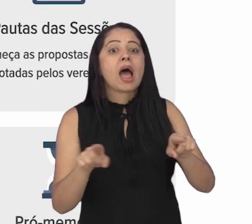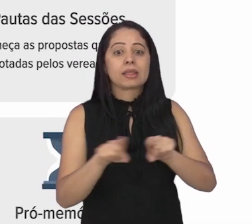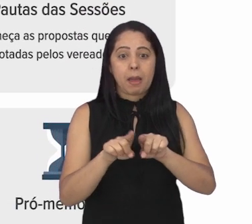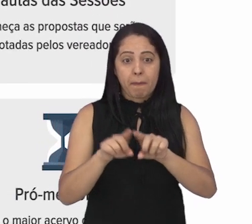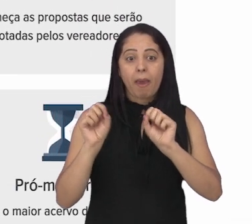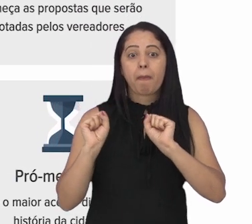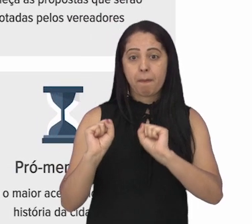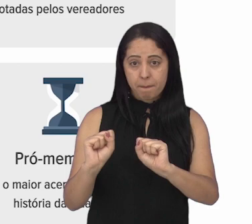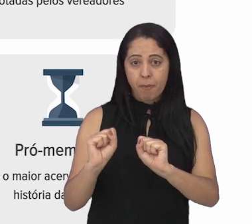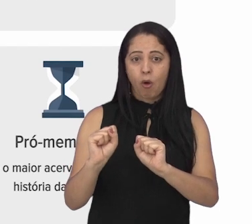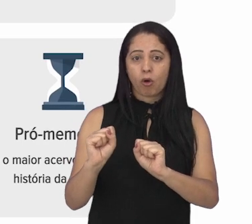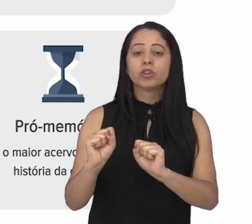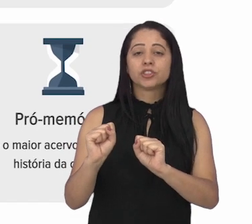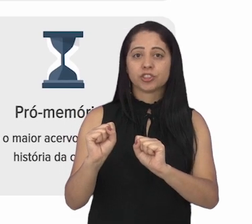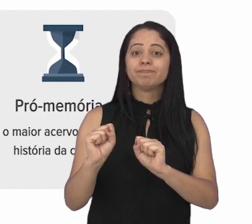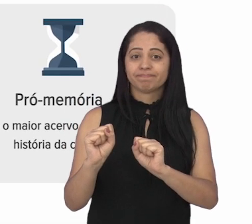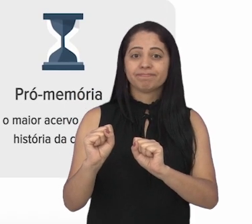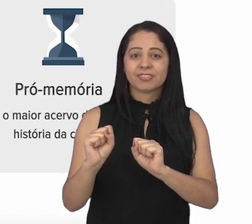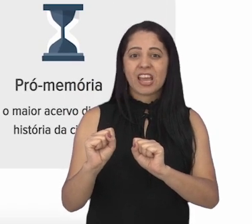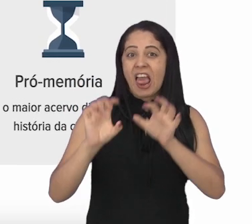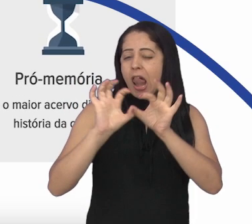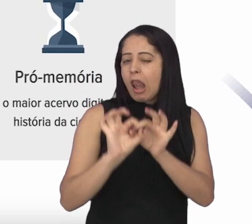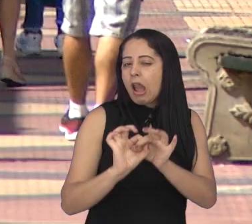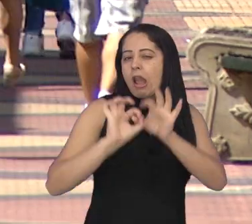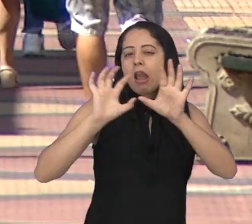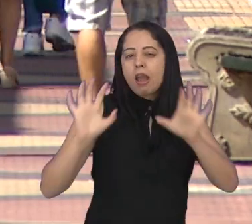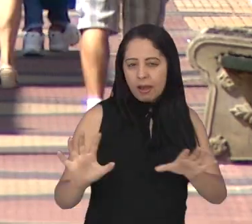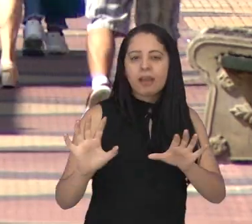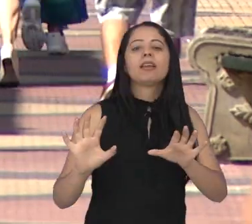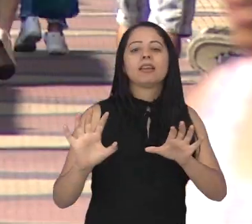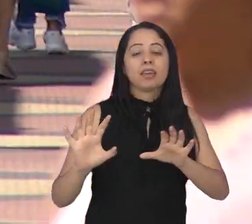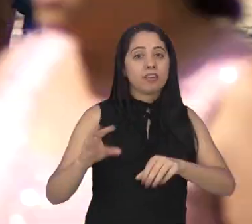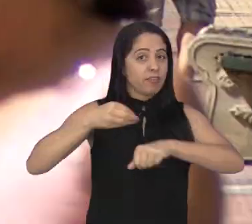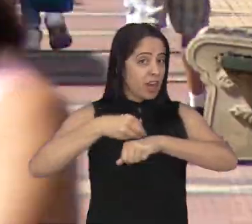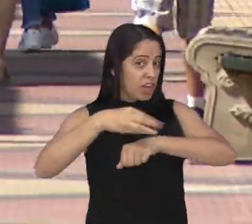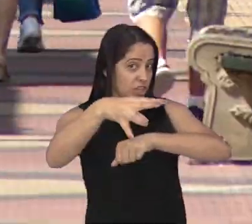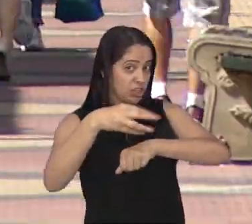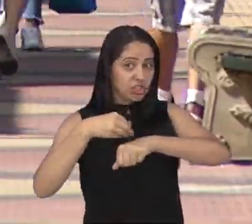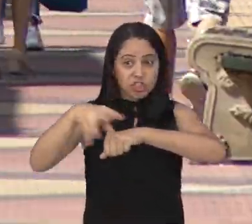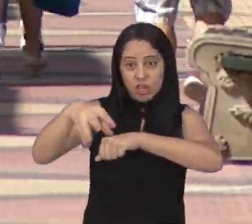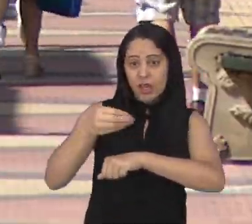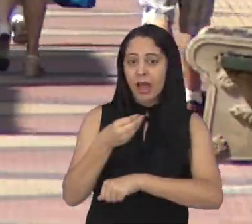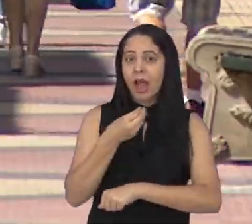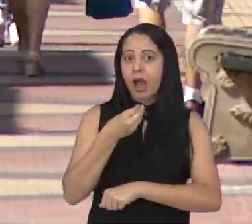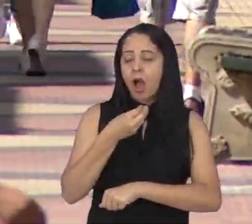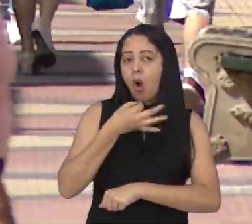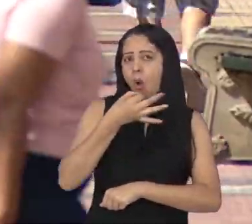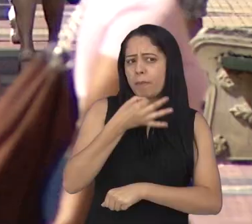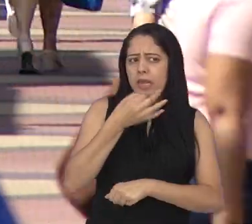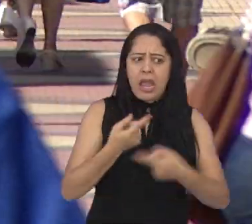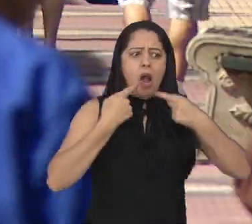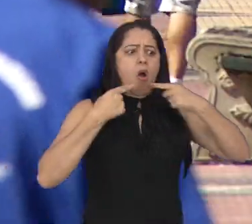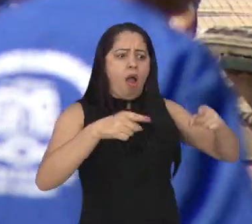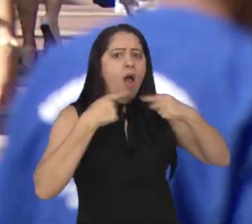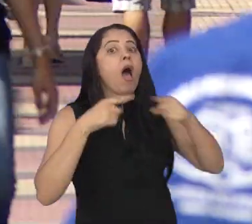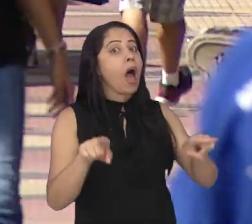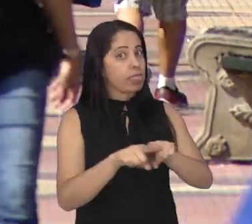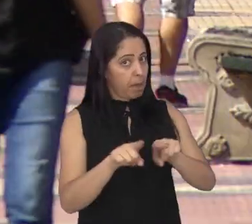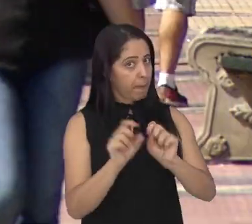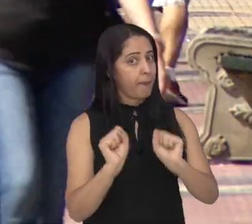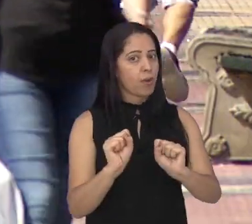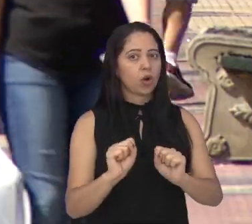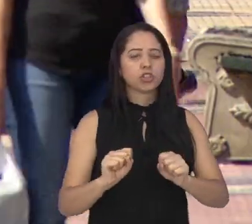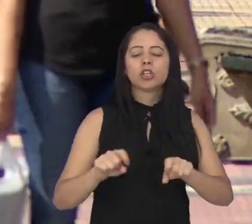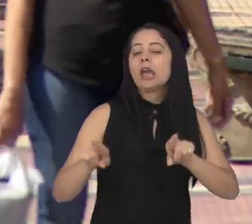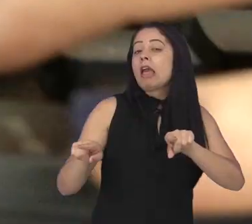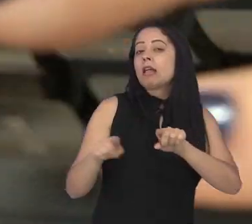E além de dúvidas na ferramenta Fale Conosco, você, cidadão, também tem liberdade para fazer sugestões e